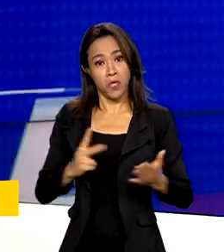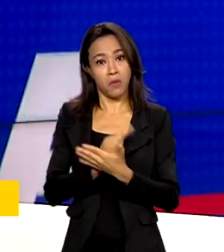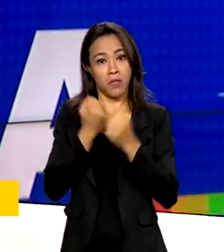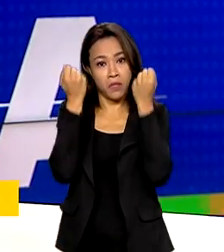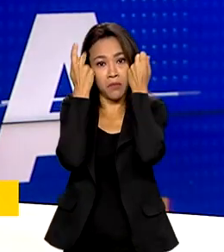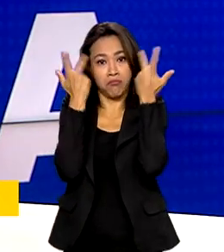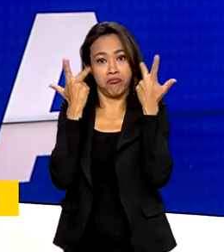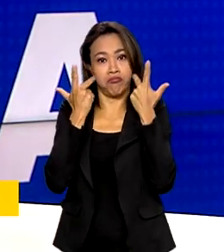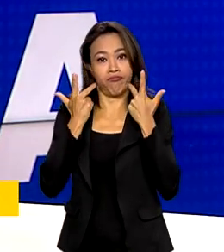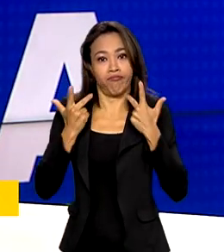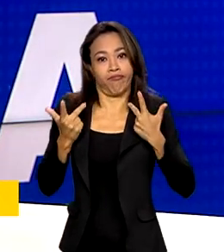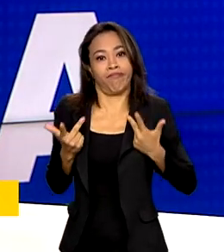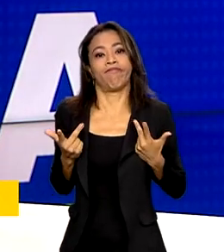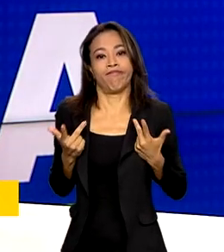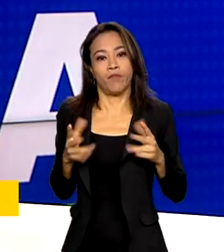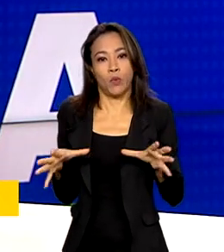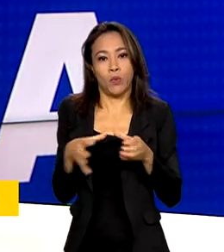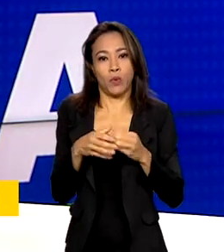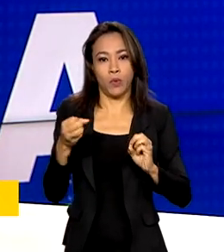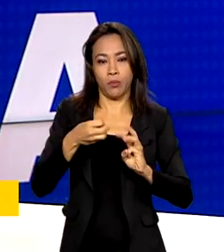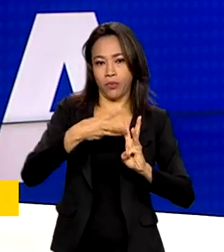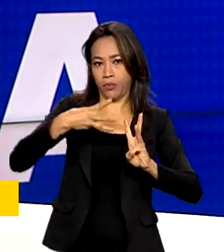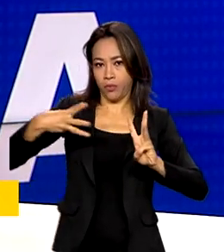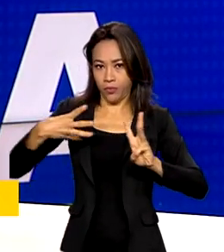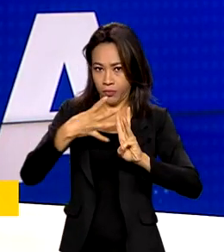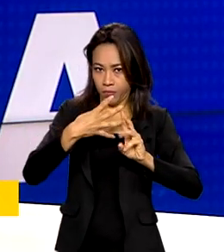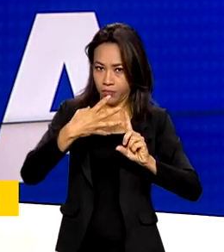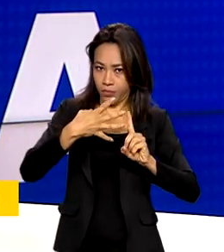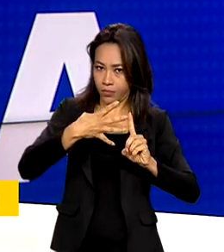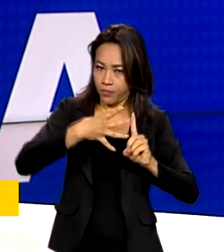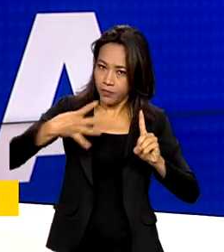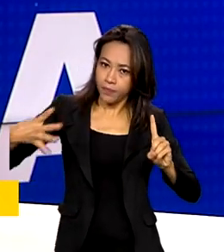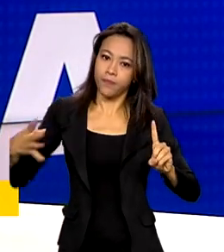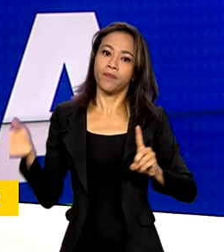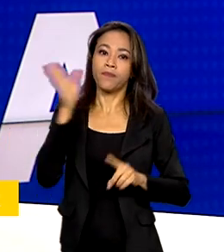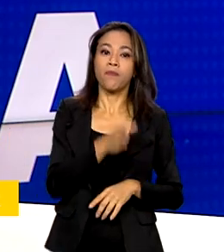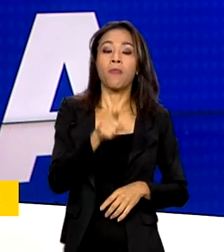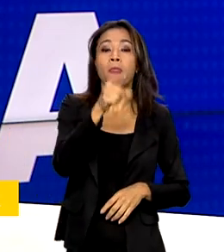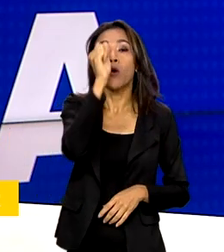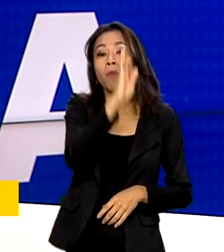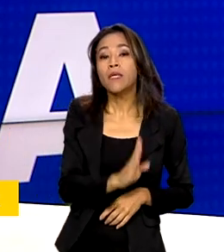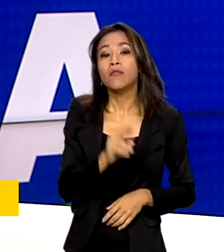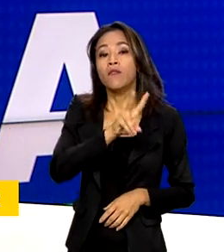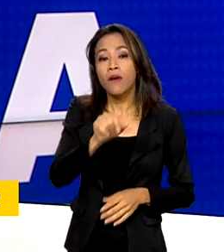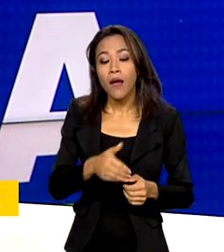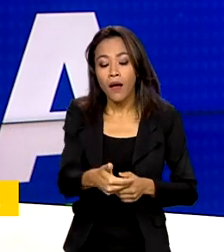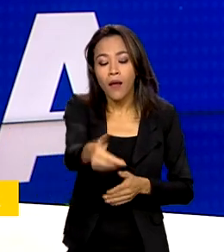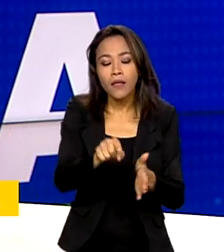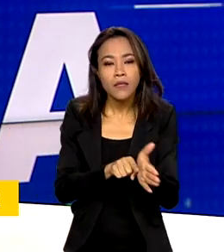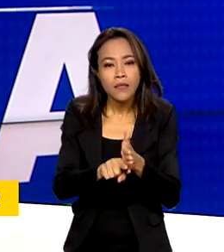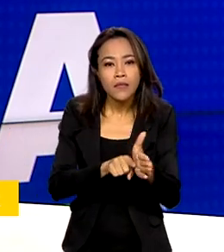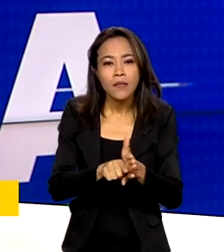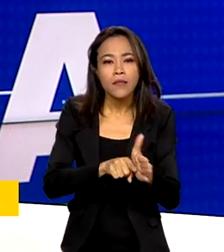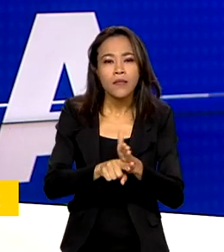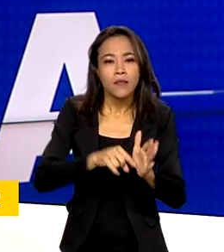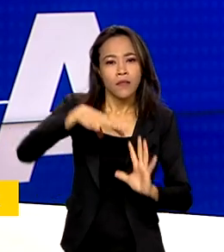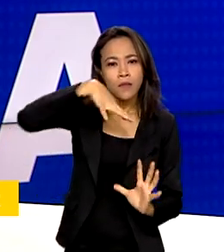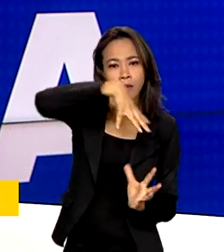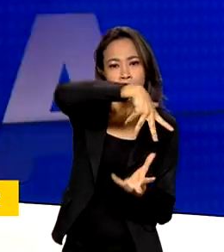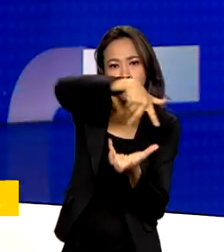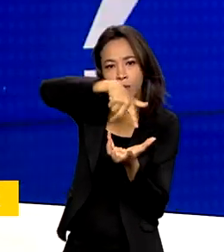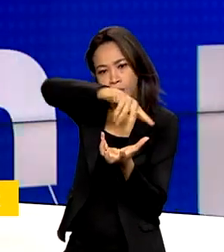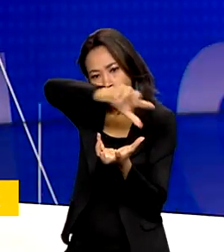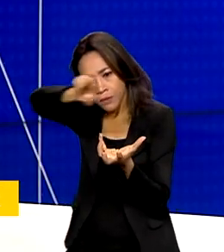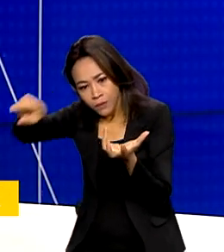O Brasil vai investir 30 milhões de reais em pesquisa na Antártica até 2032. O plano foi apresentado nesta